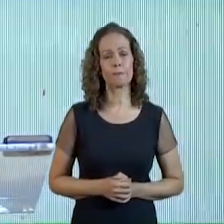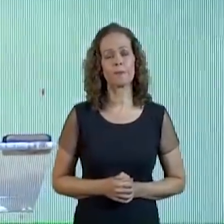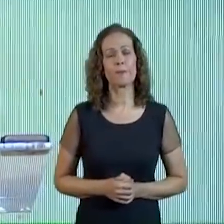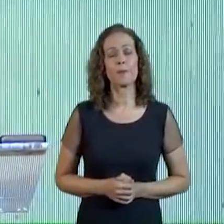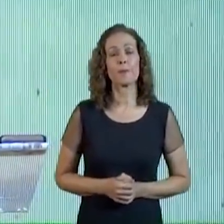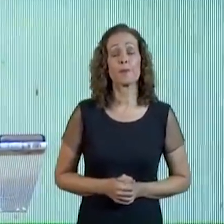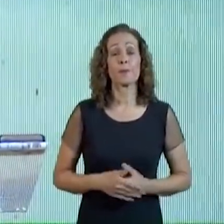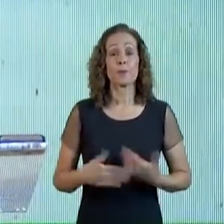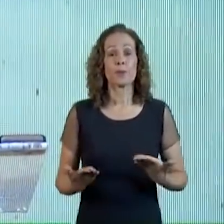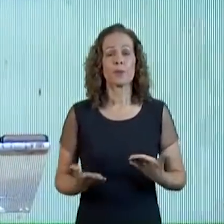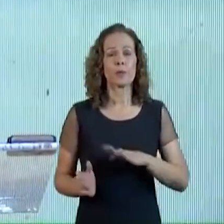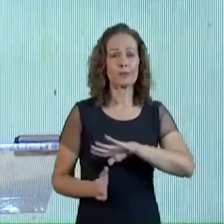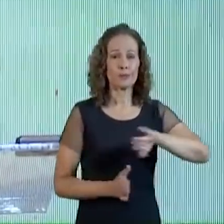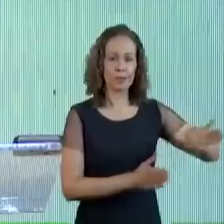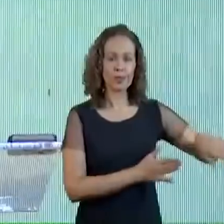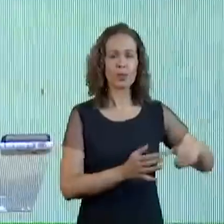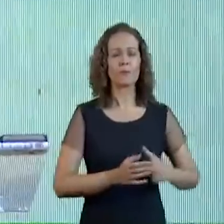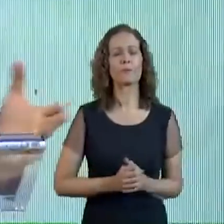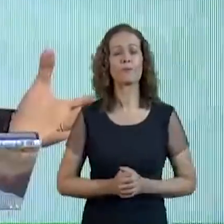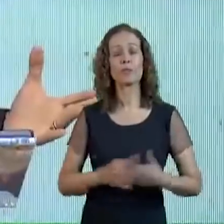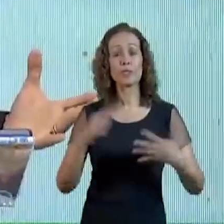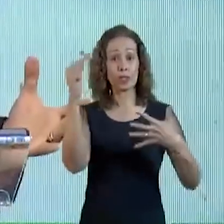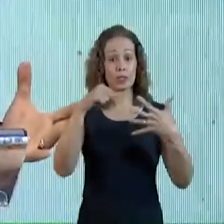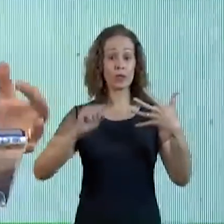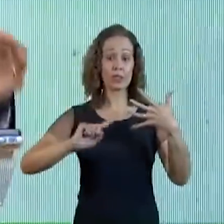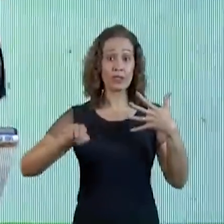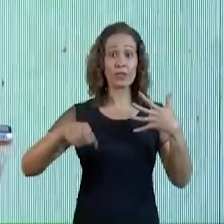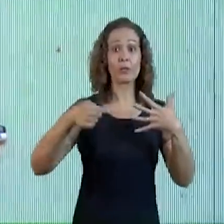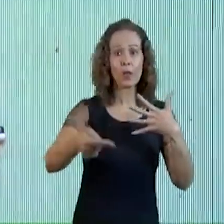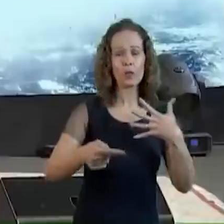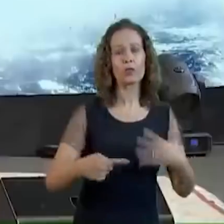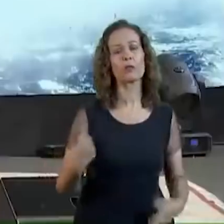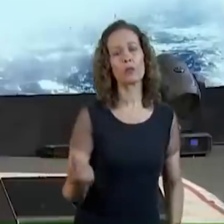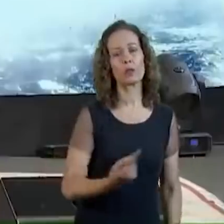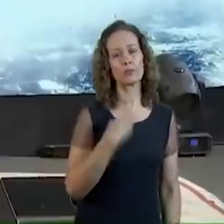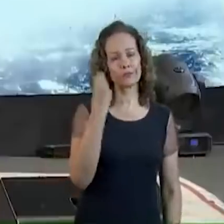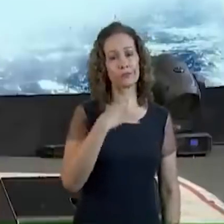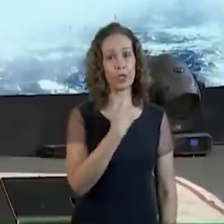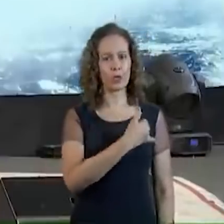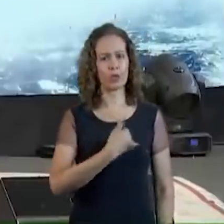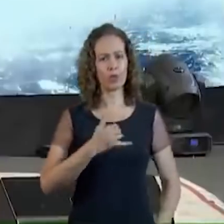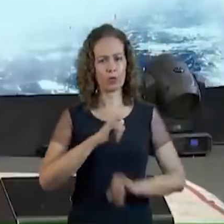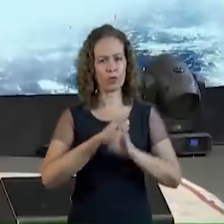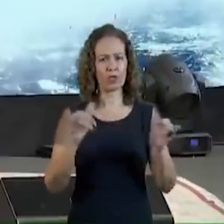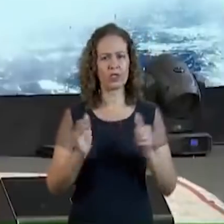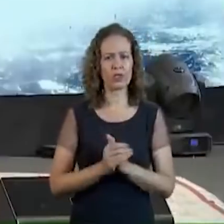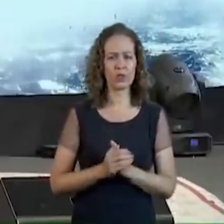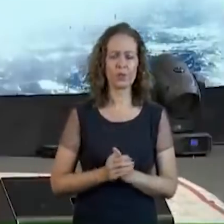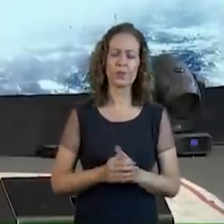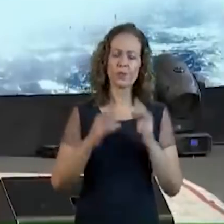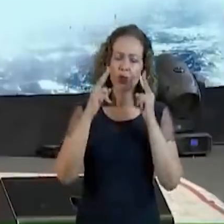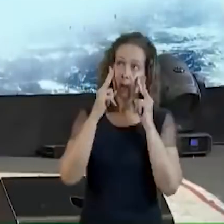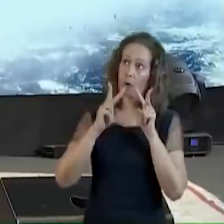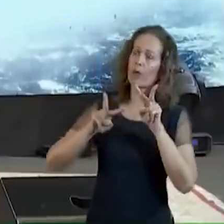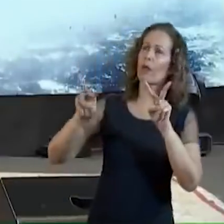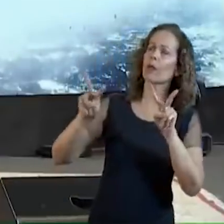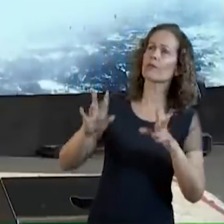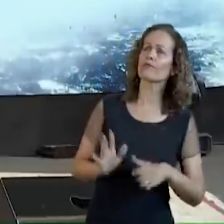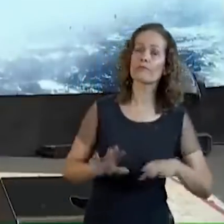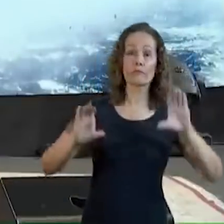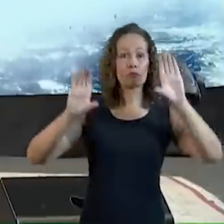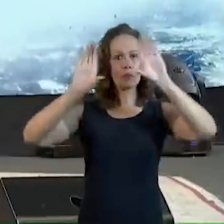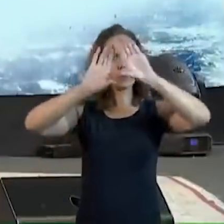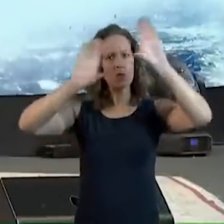Depois dessas coisas, nós vamos viver um depois Olha o que aconteceu, olhei e diante de mim eu vi uma porta aberta no